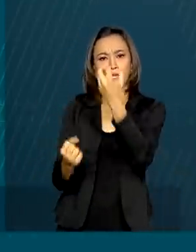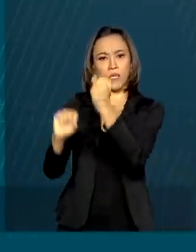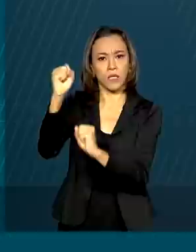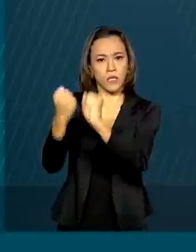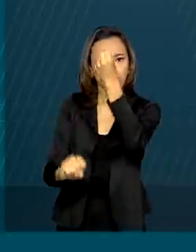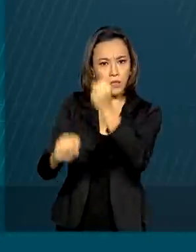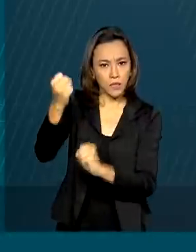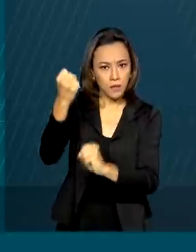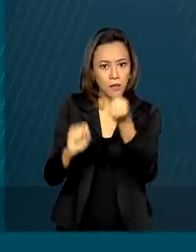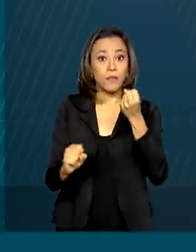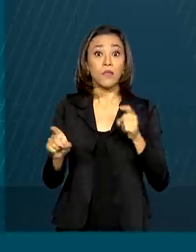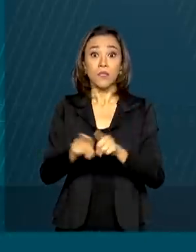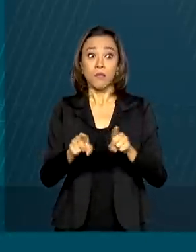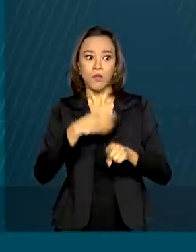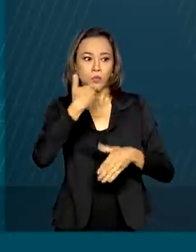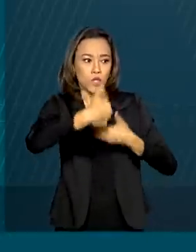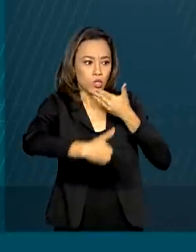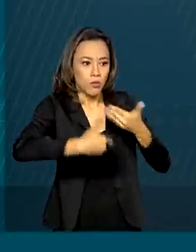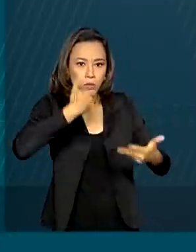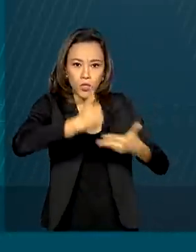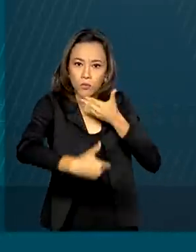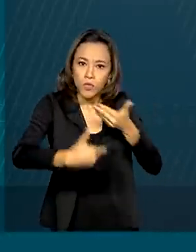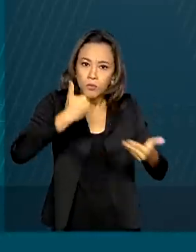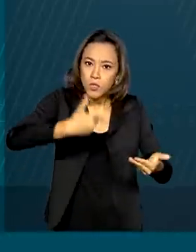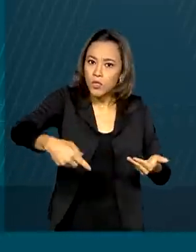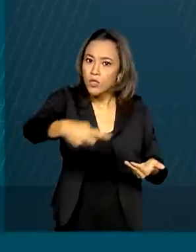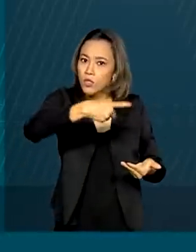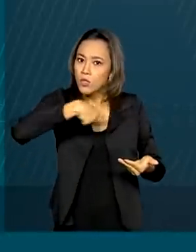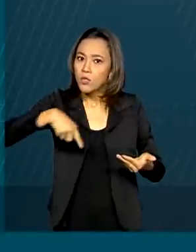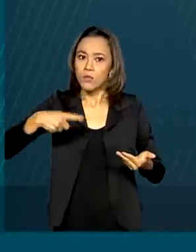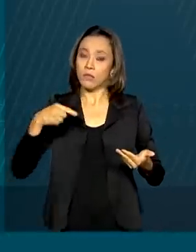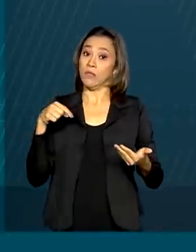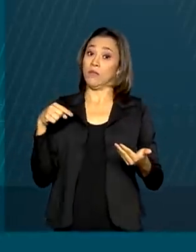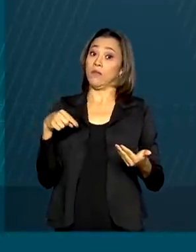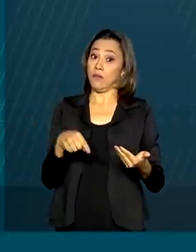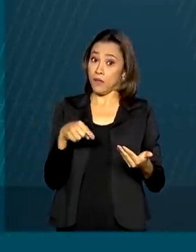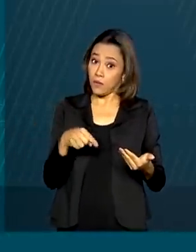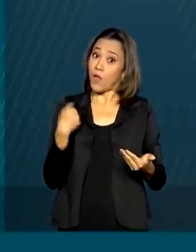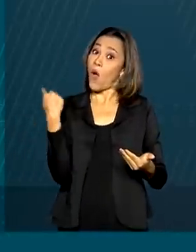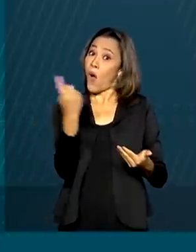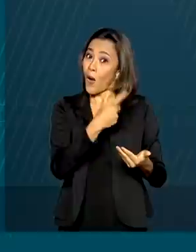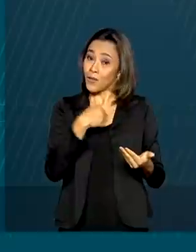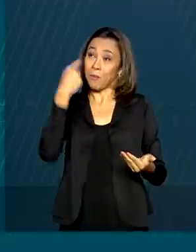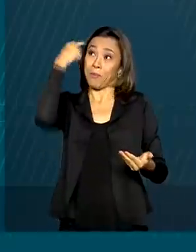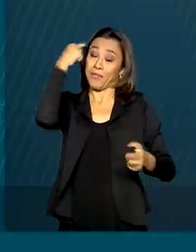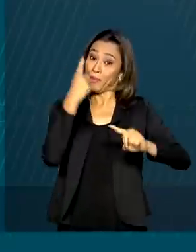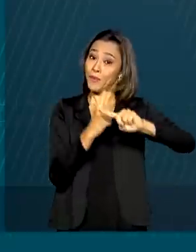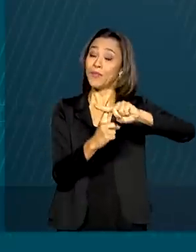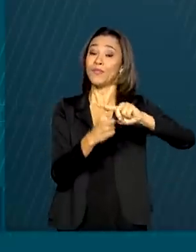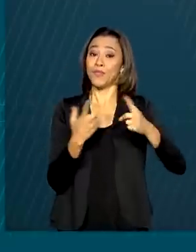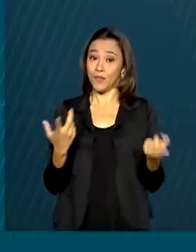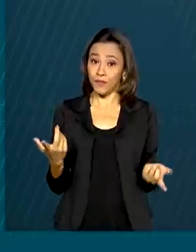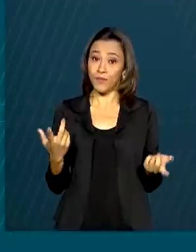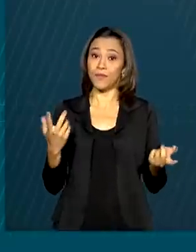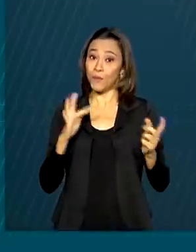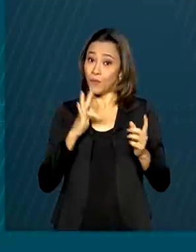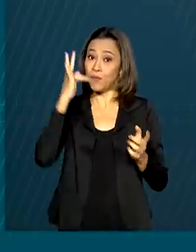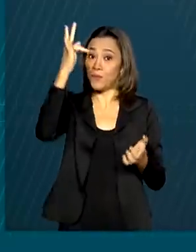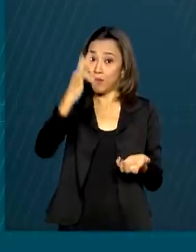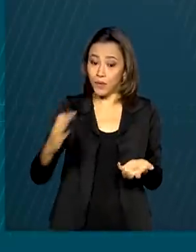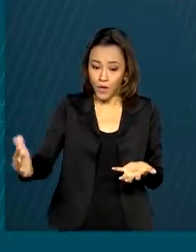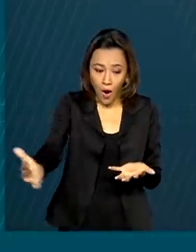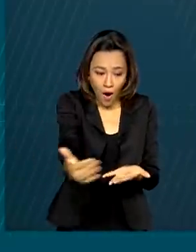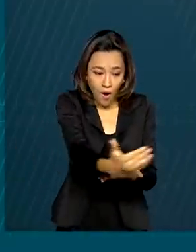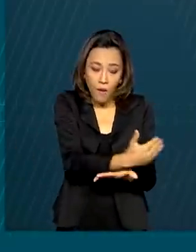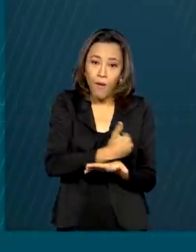da demanda que chega por parte dos consumidores, que isso não está ocorrendo. Estamos muito otimistas com relação ao futuro e não